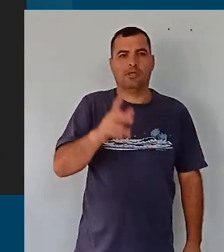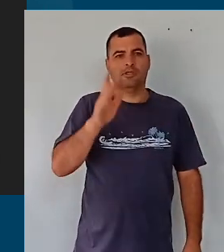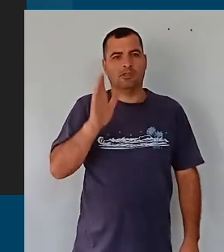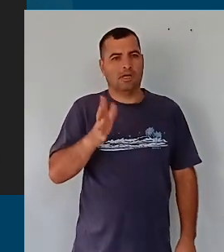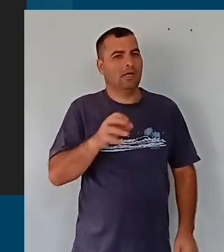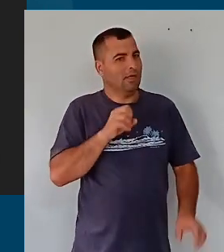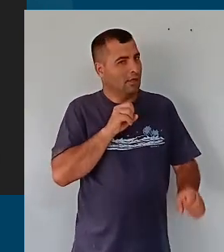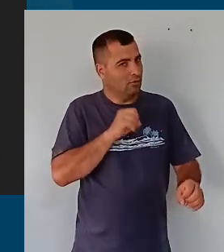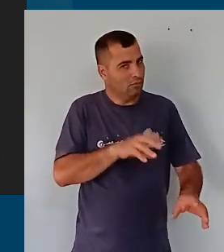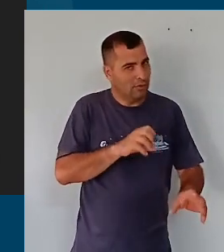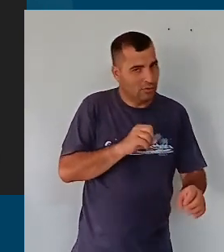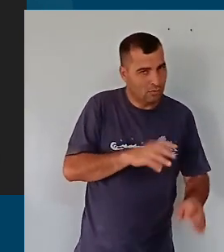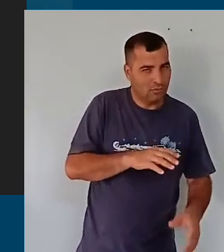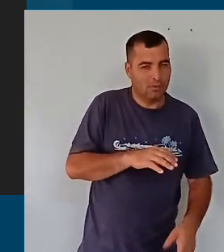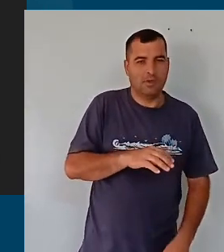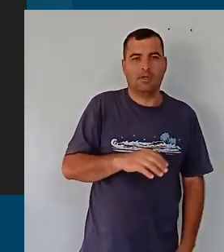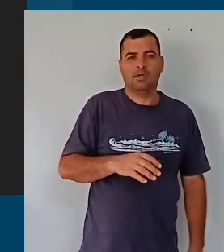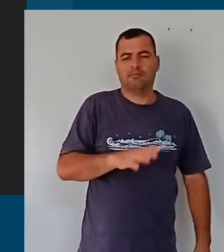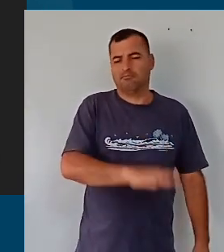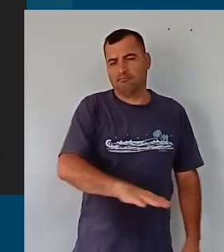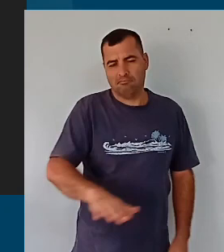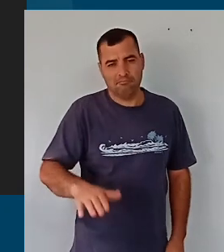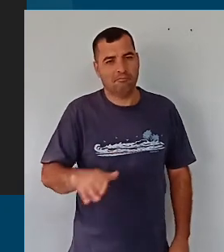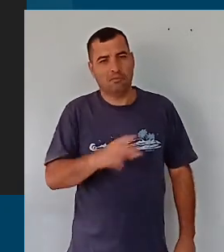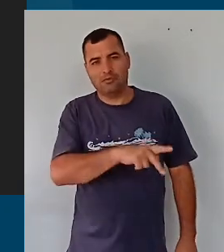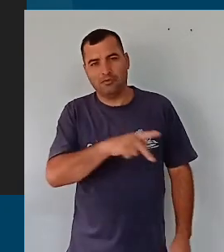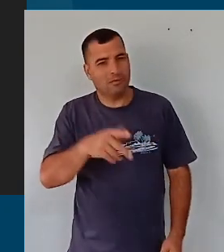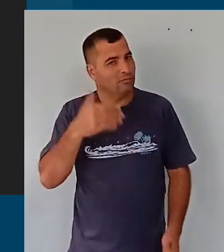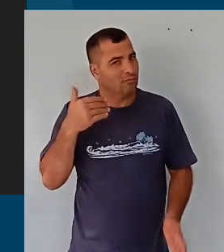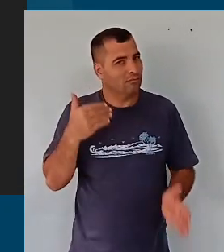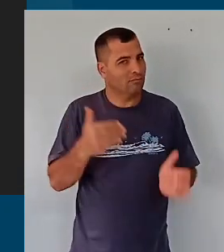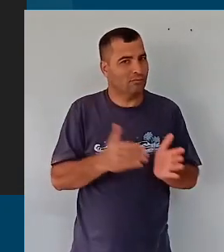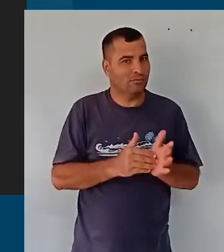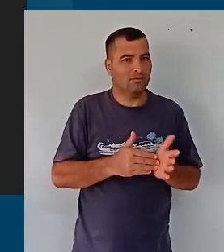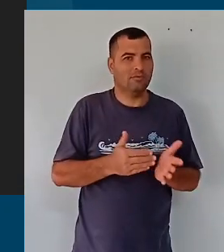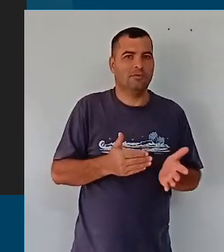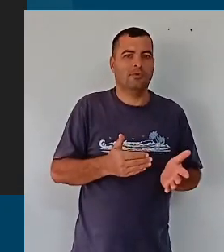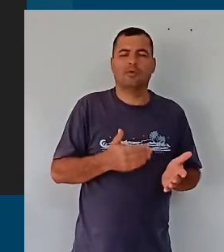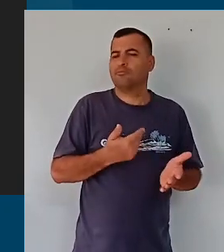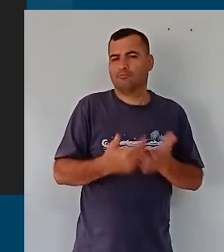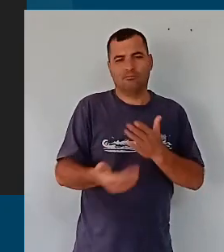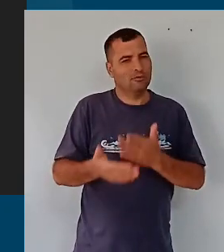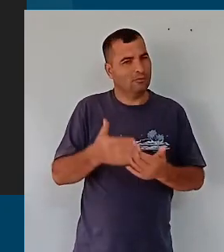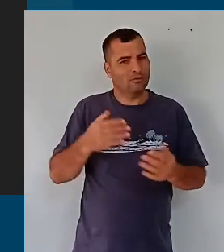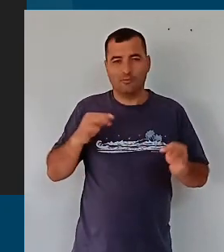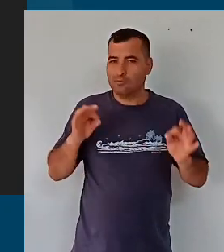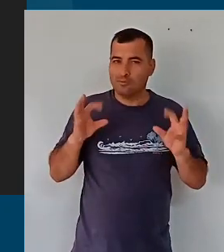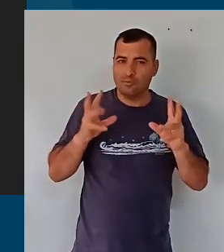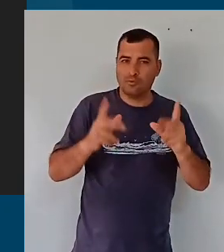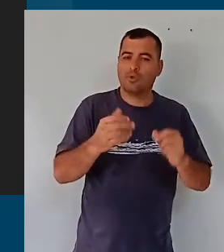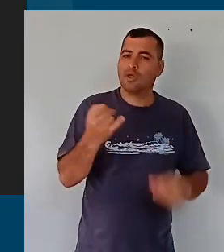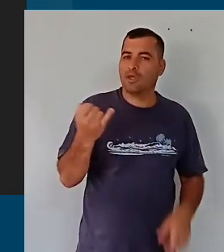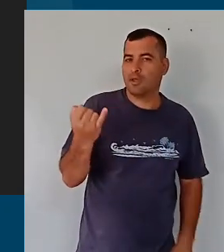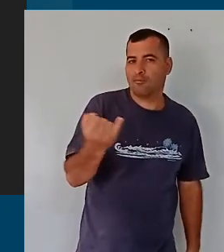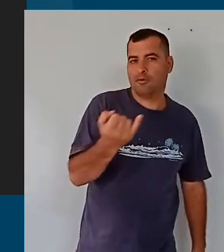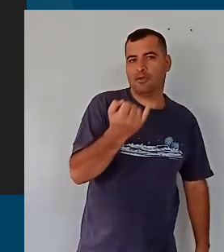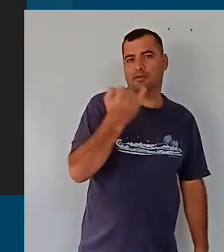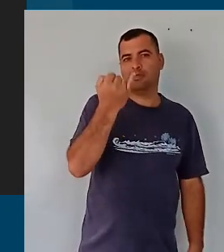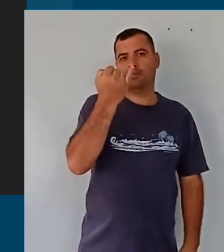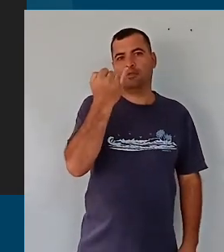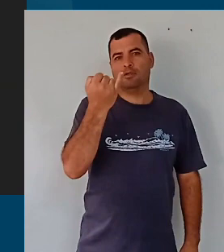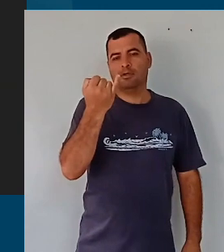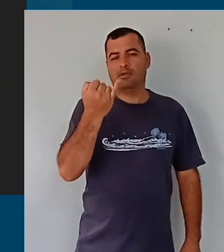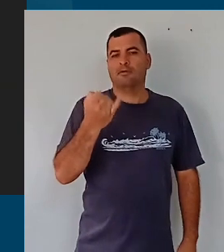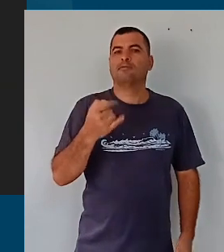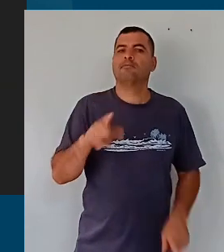que foram educadores, infantis, professores, o pessoal da área meio das escolas, que foram superimportantes,